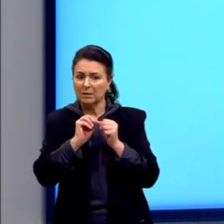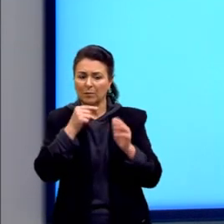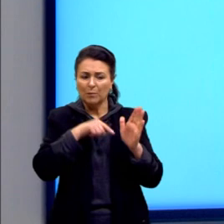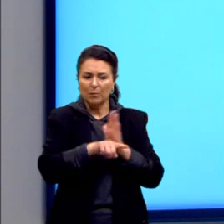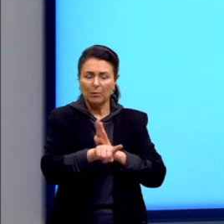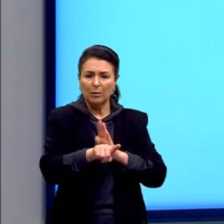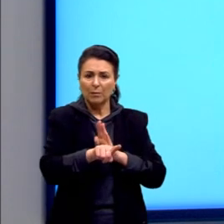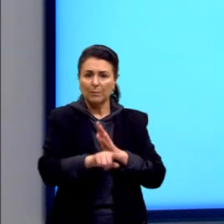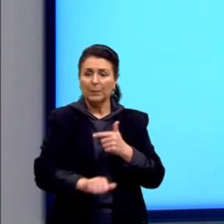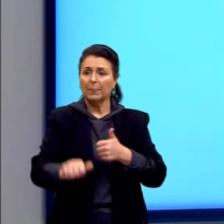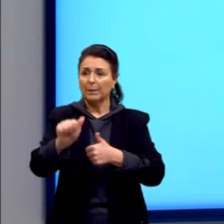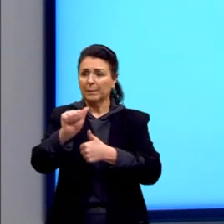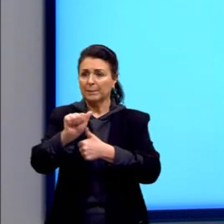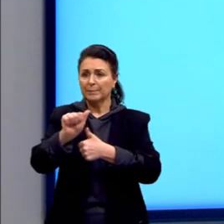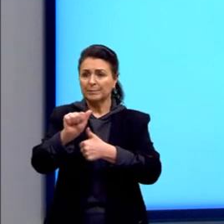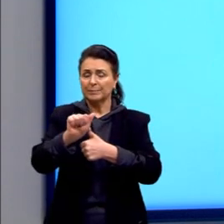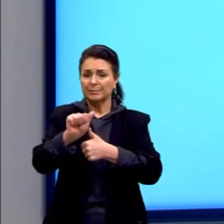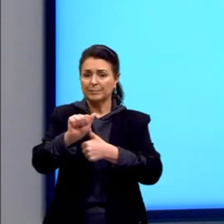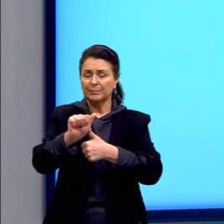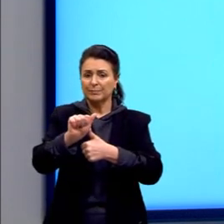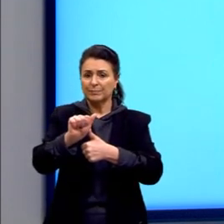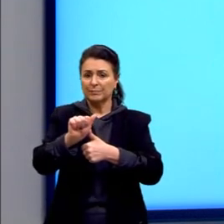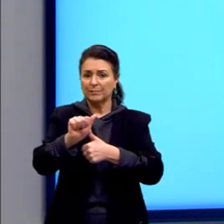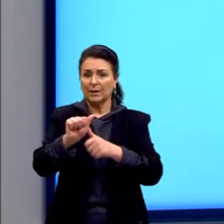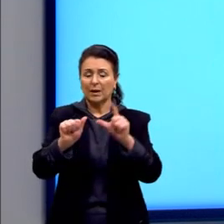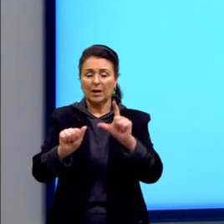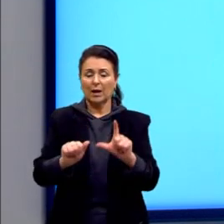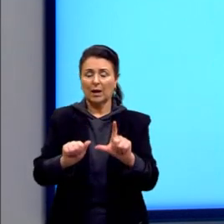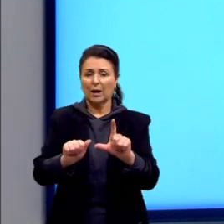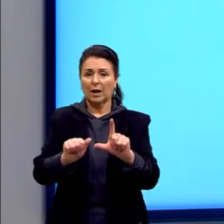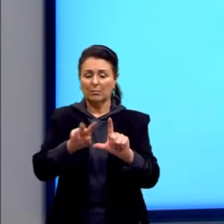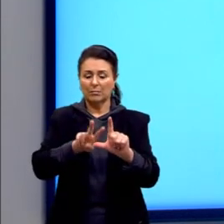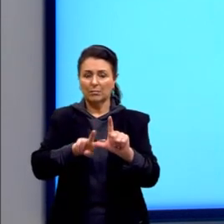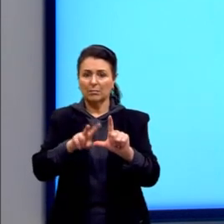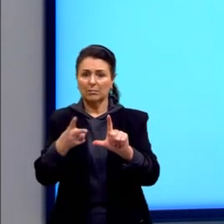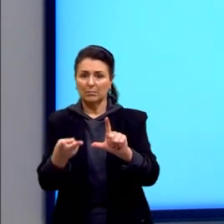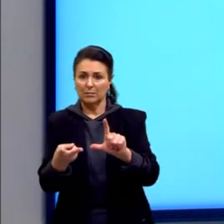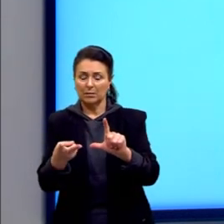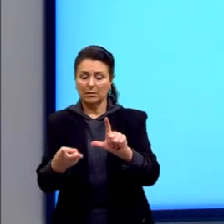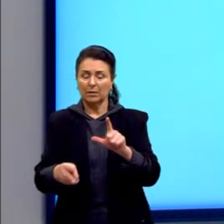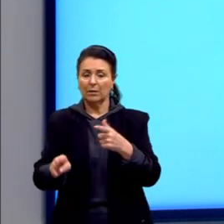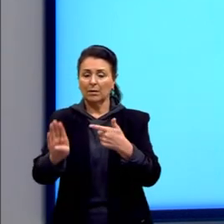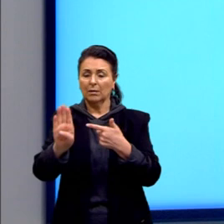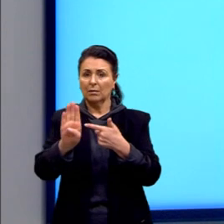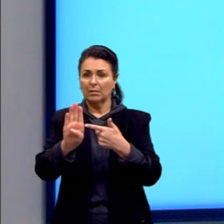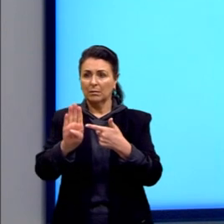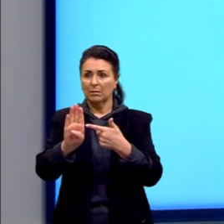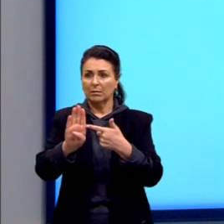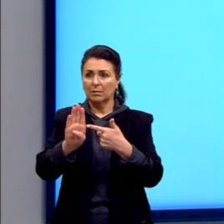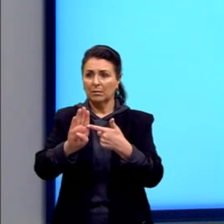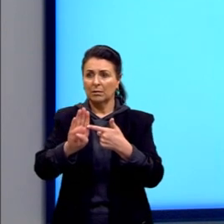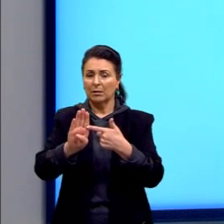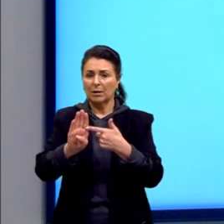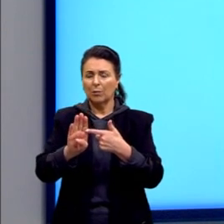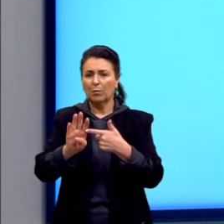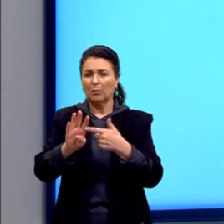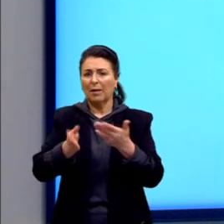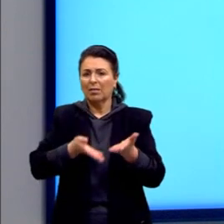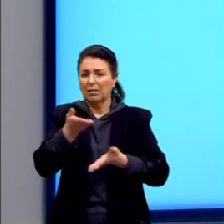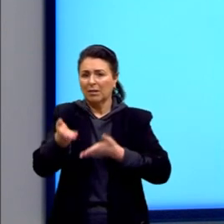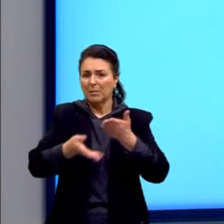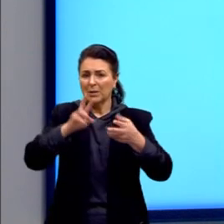Letra A. transgenia. Letra B. Terapia gênica.